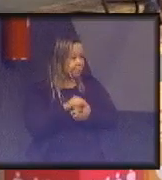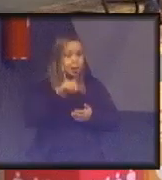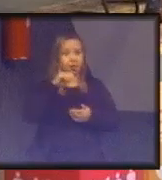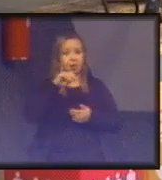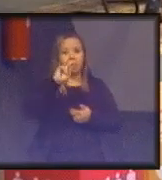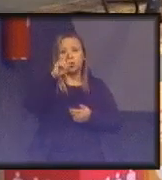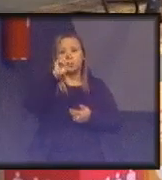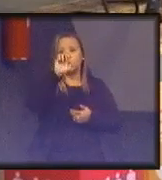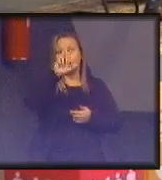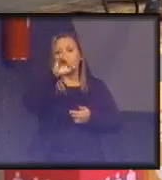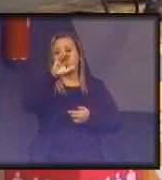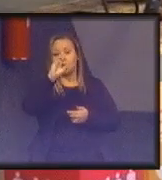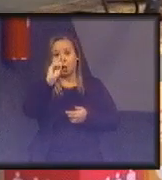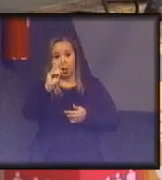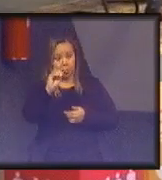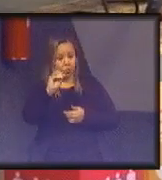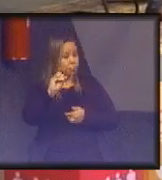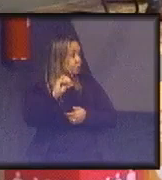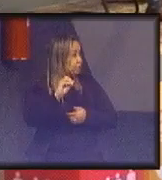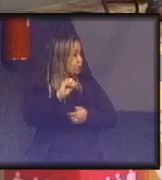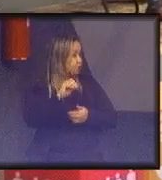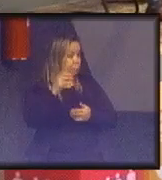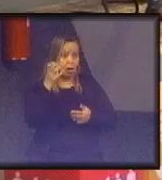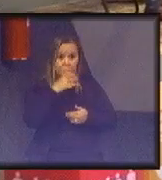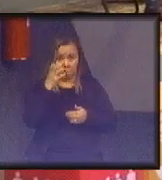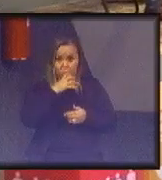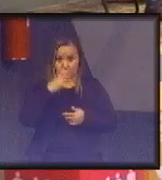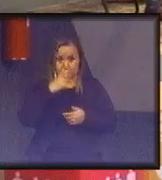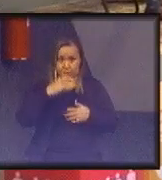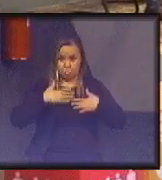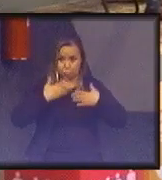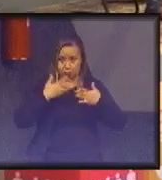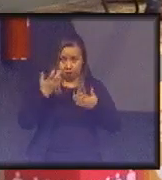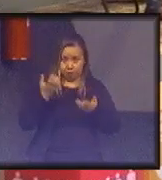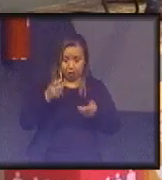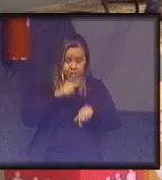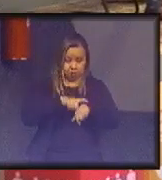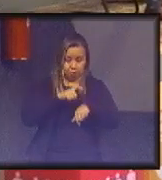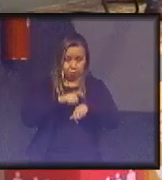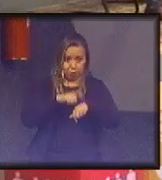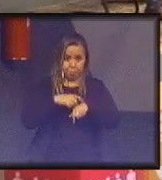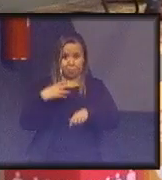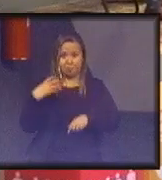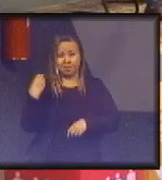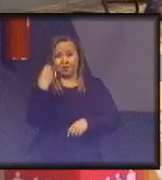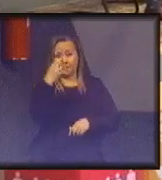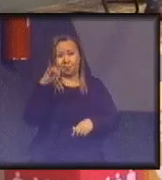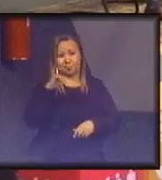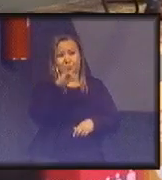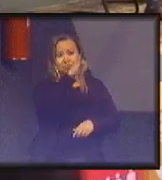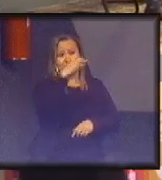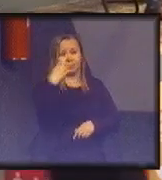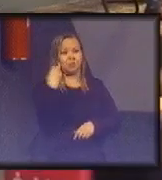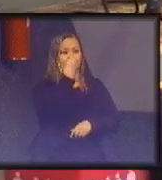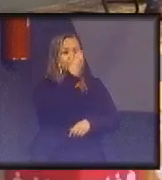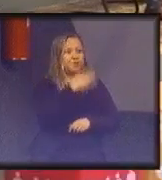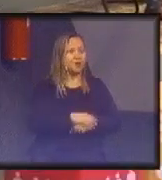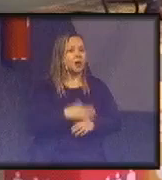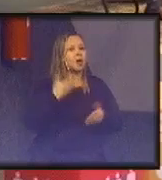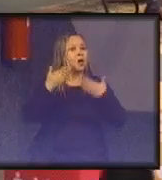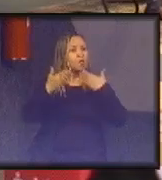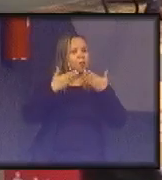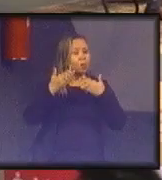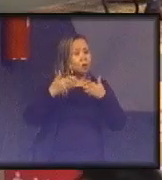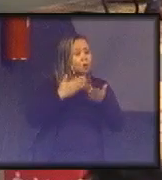está com um pouco de pressa, por conta do tempo, para o voo. Então, gente vai tentar começar com alguma